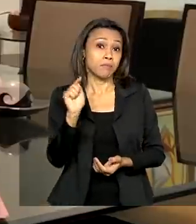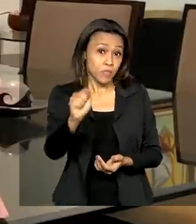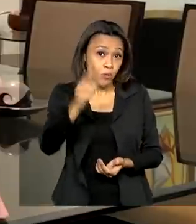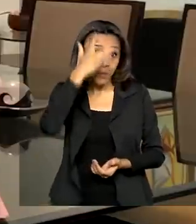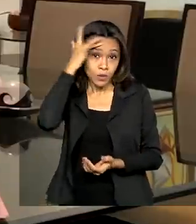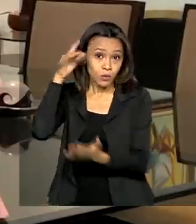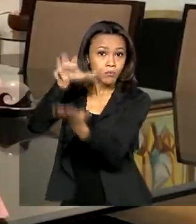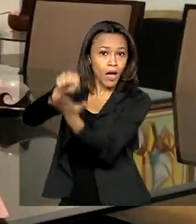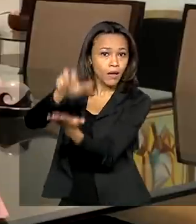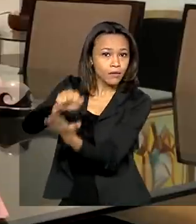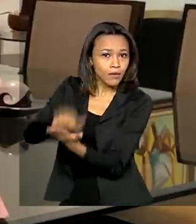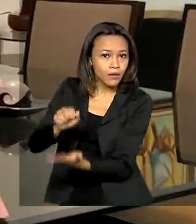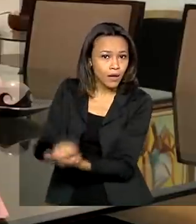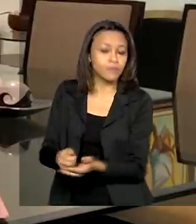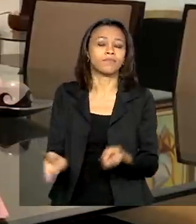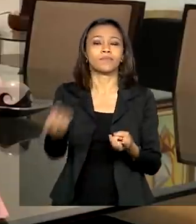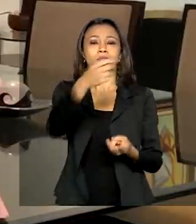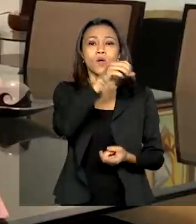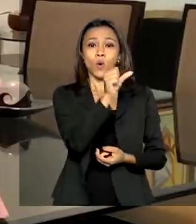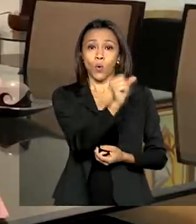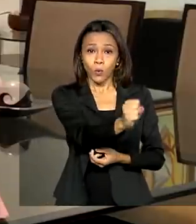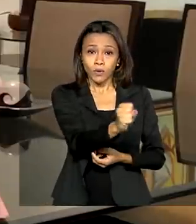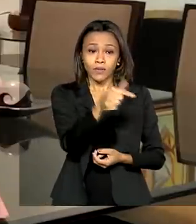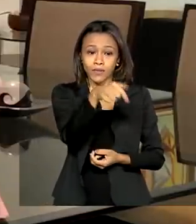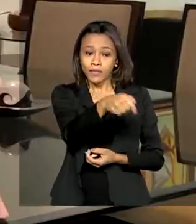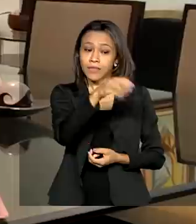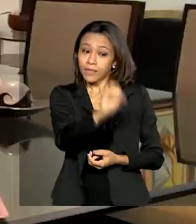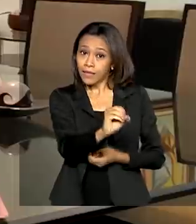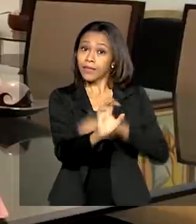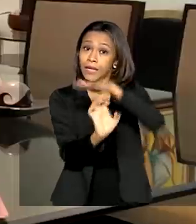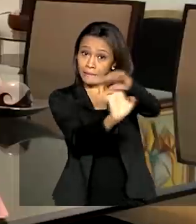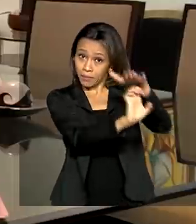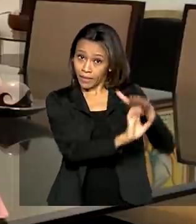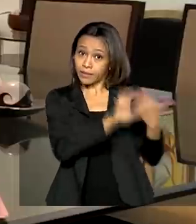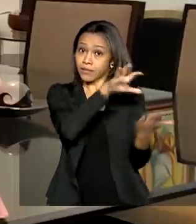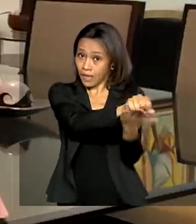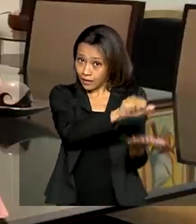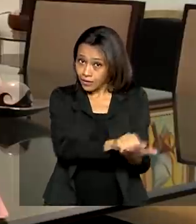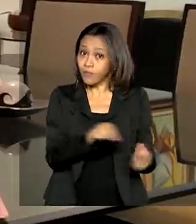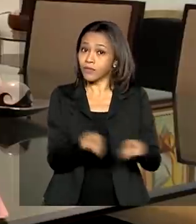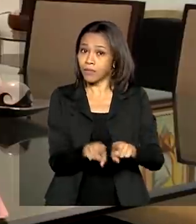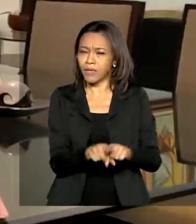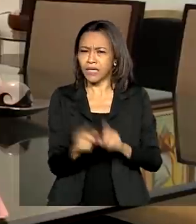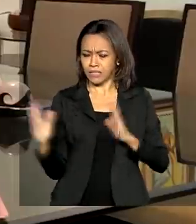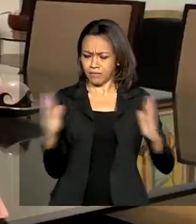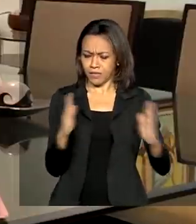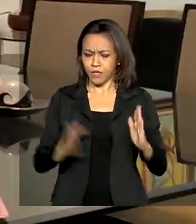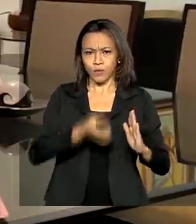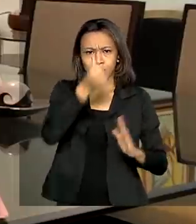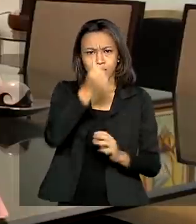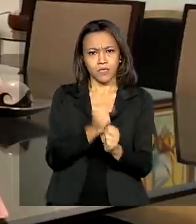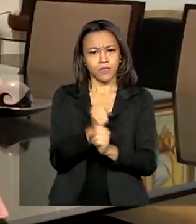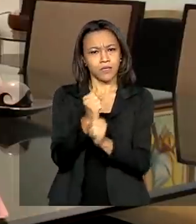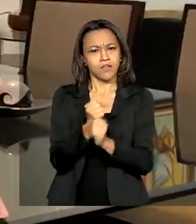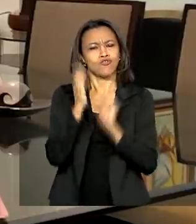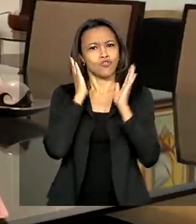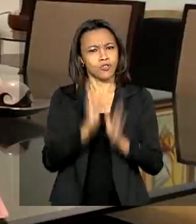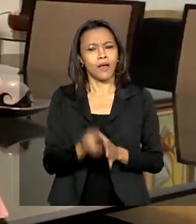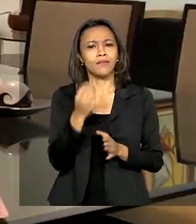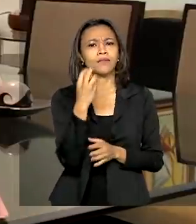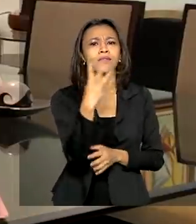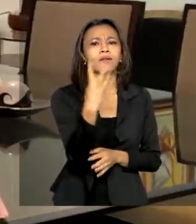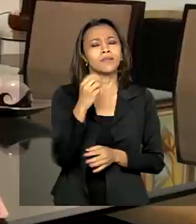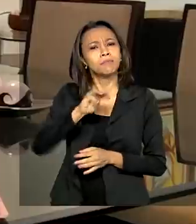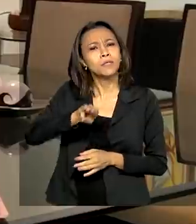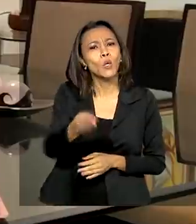cadastrados e 870 empresas participantes. Nesses seis anos, já recebeu mais de 3 milhões